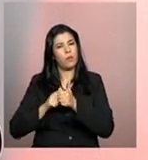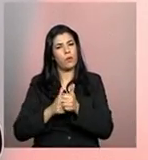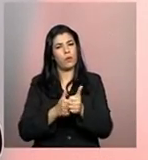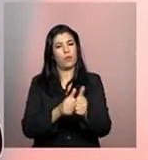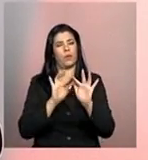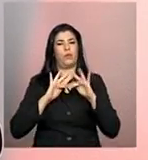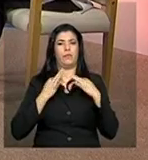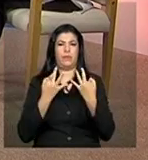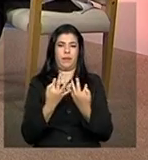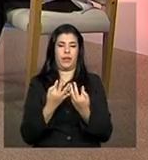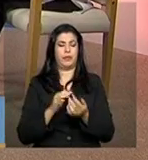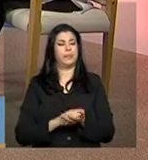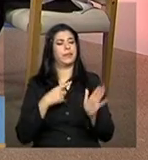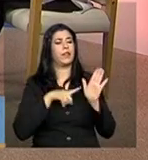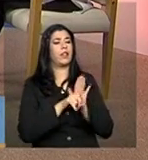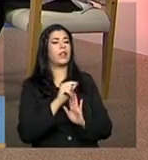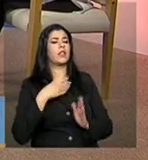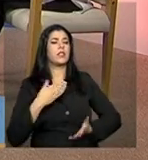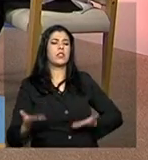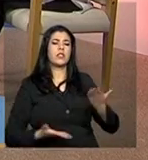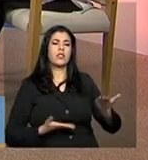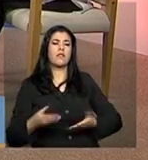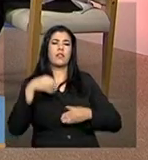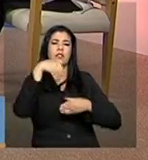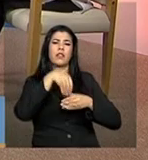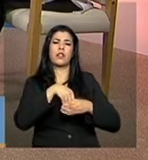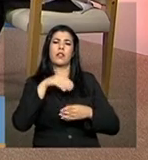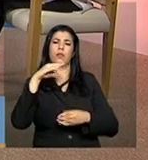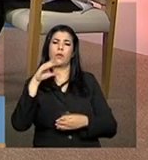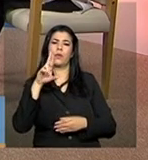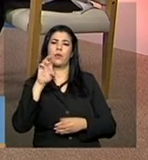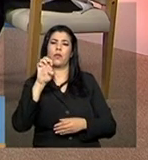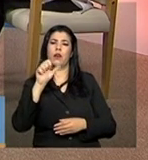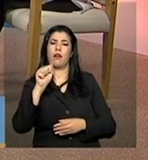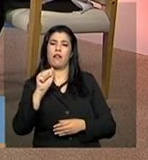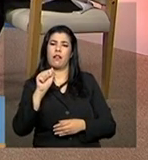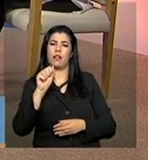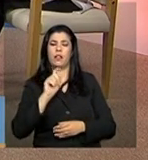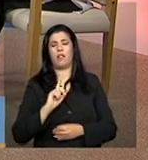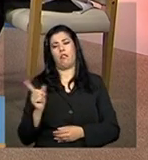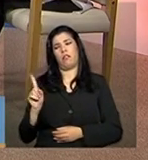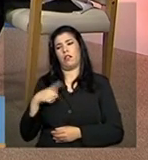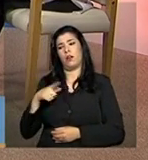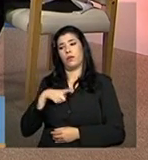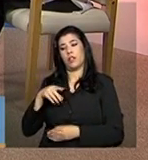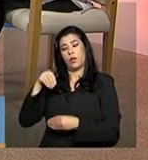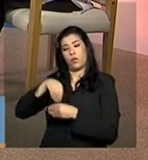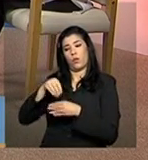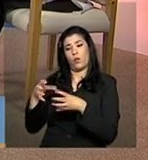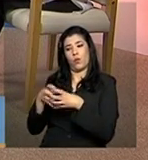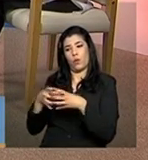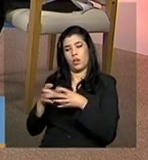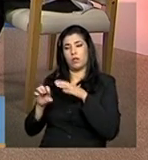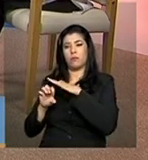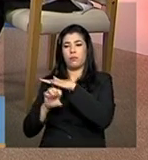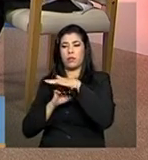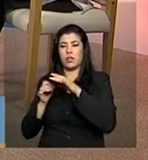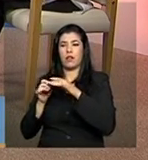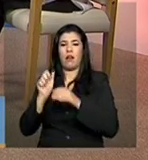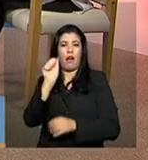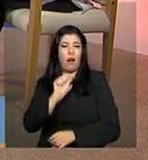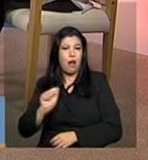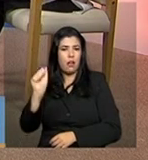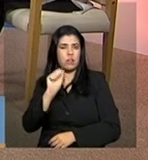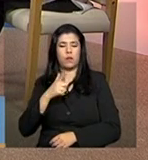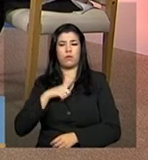familiar. Esses serviços estão disponíveis nos CREAS? Não, esses serviços são ofertados pelas entidades mesmo, são associações e fundações